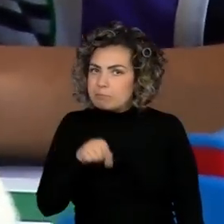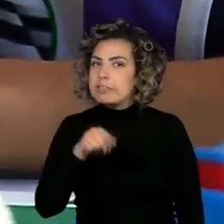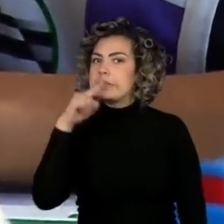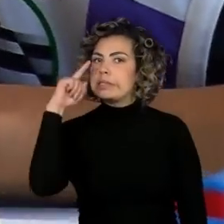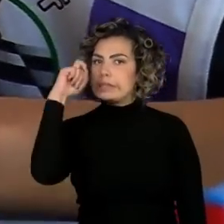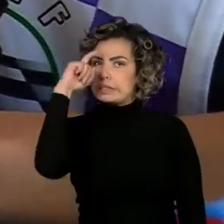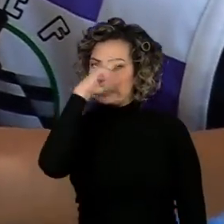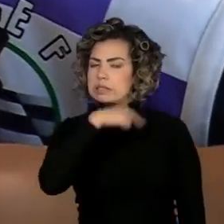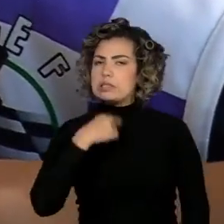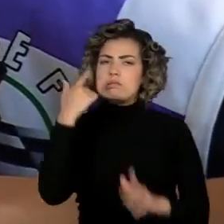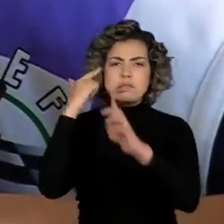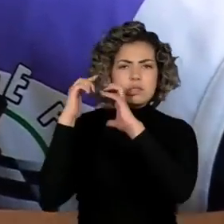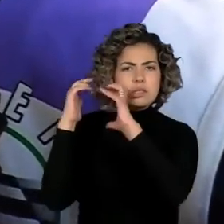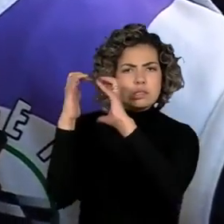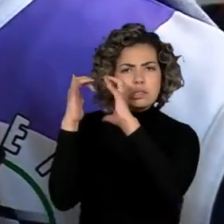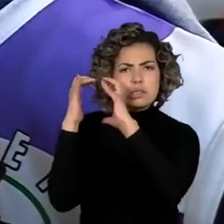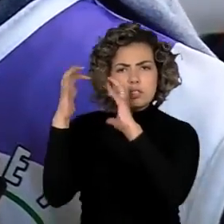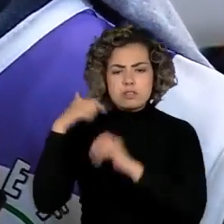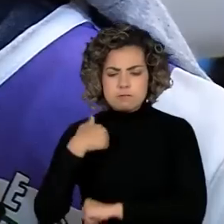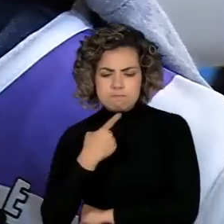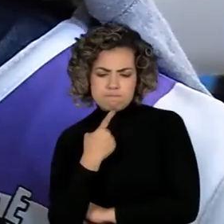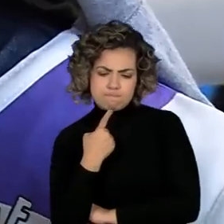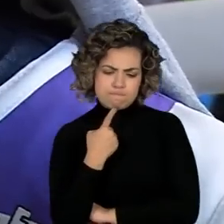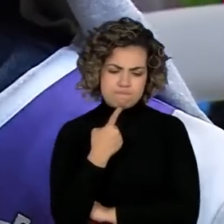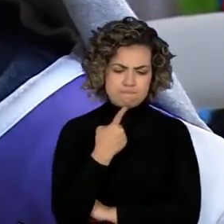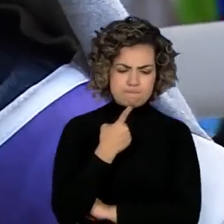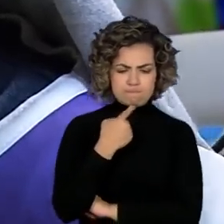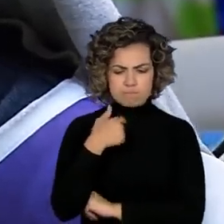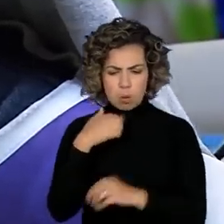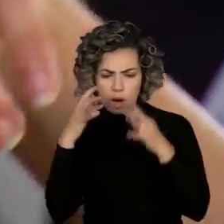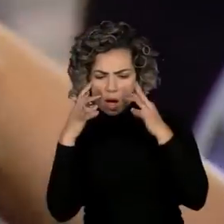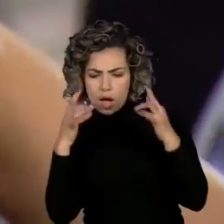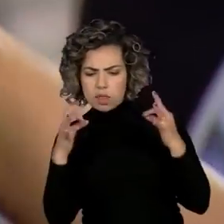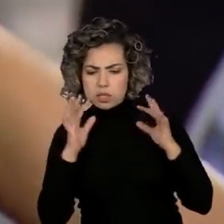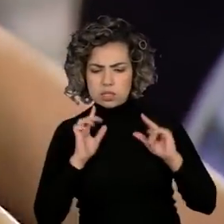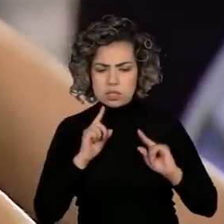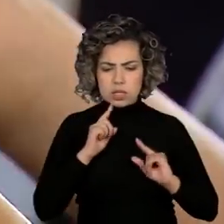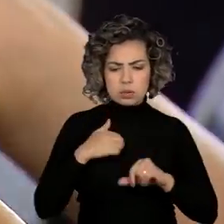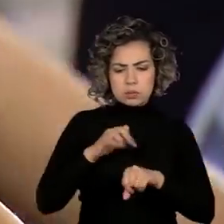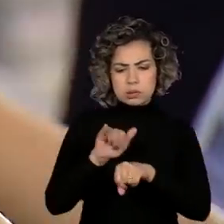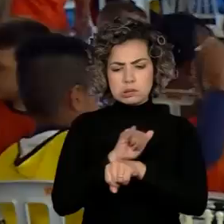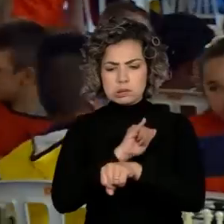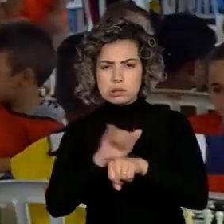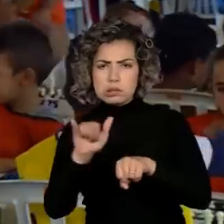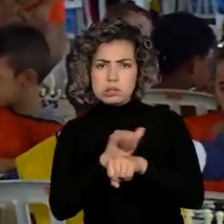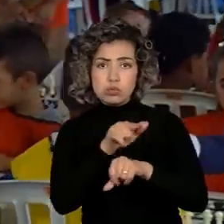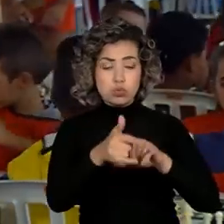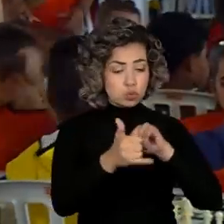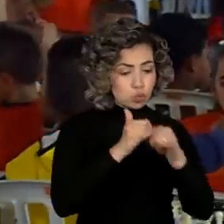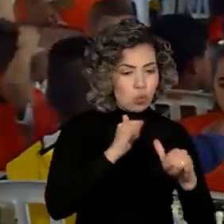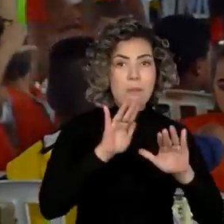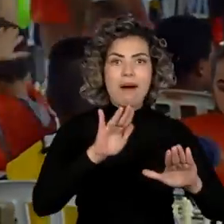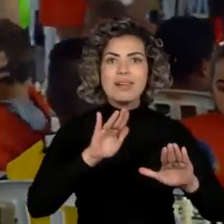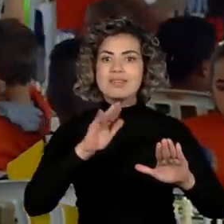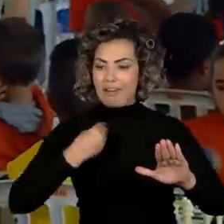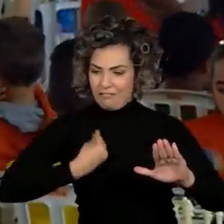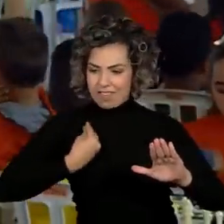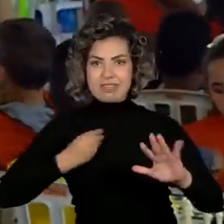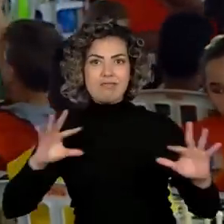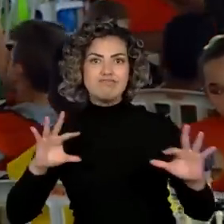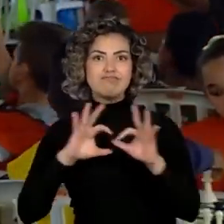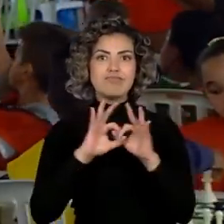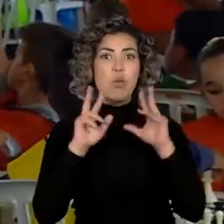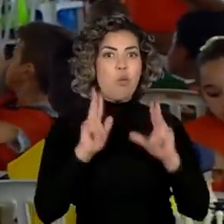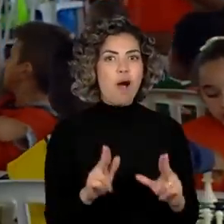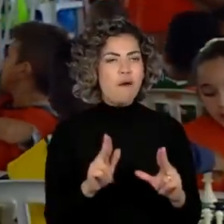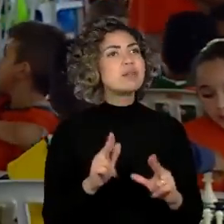concentração dos estudantes. Habilidades importantes no jogo e no dia a dia. Eu aprendi que tem